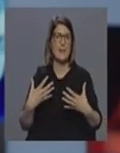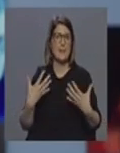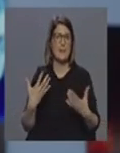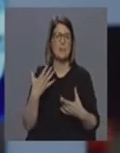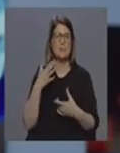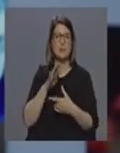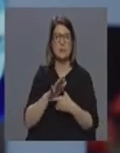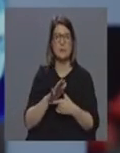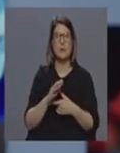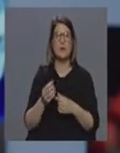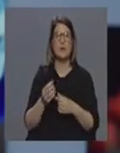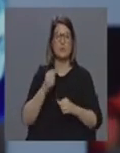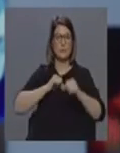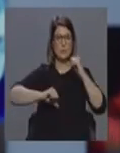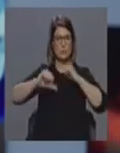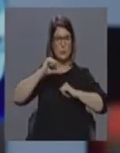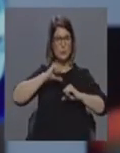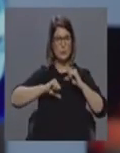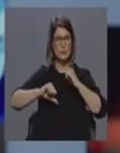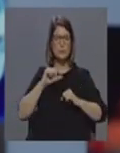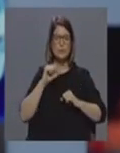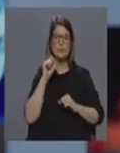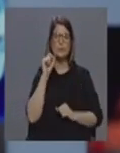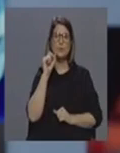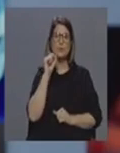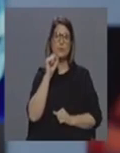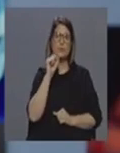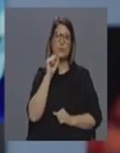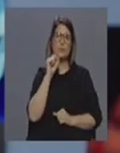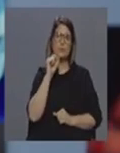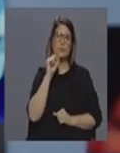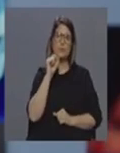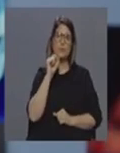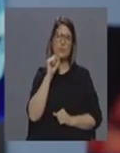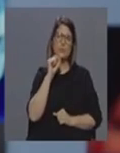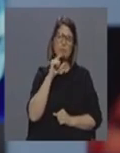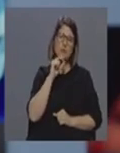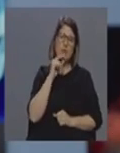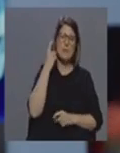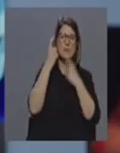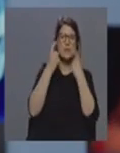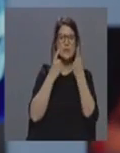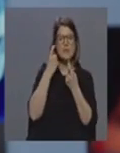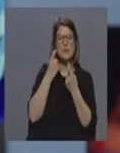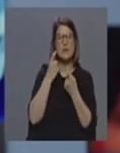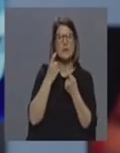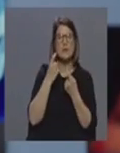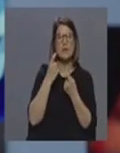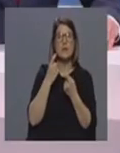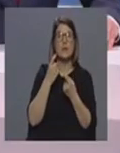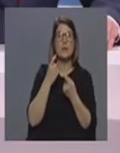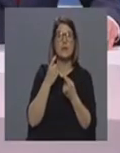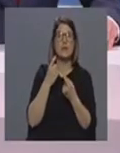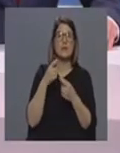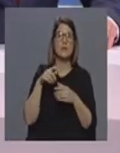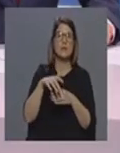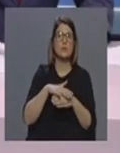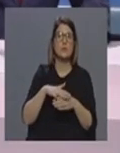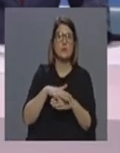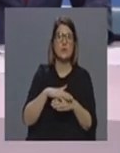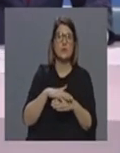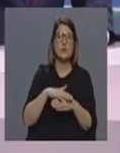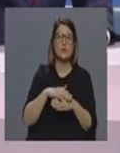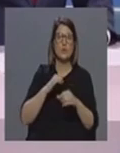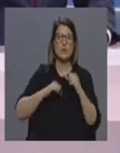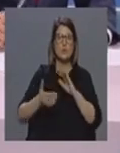a produção cirúrgica poderá ter aqui de estar aqui em questão ou seja tudo aquilo que entretanto não seja eventualmente já